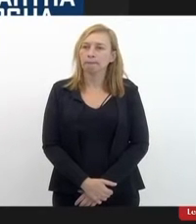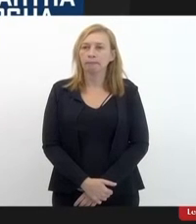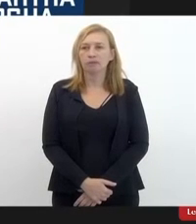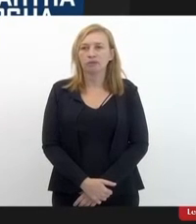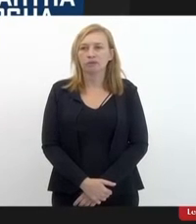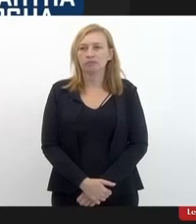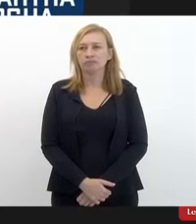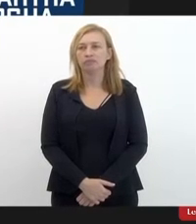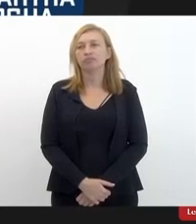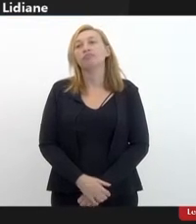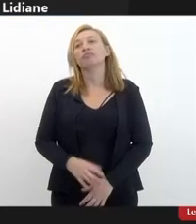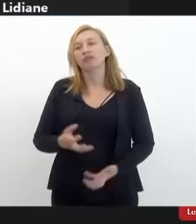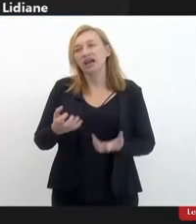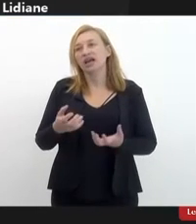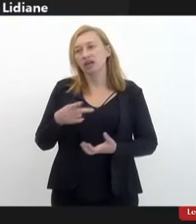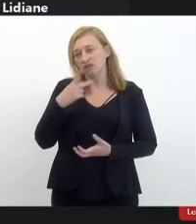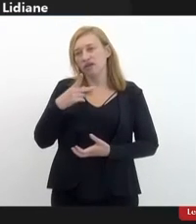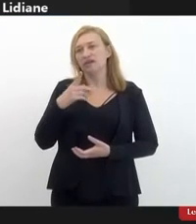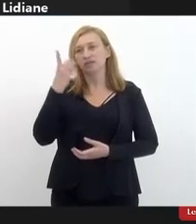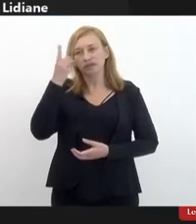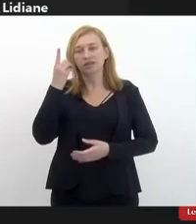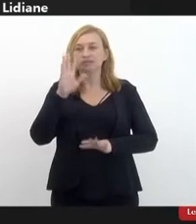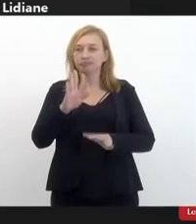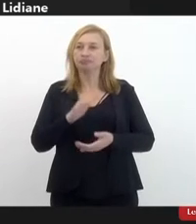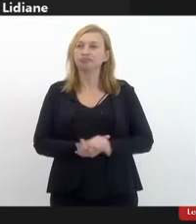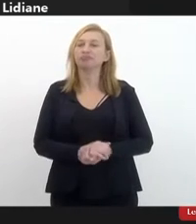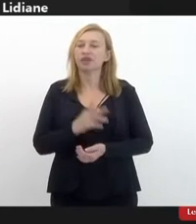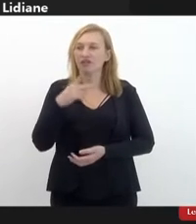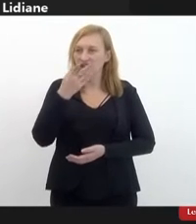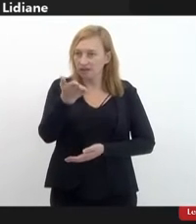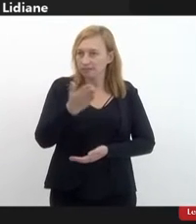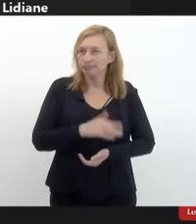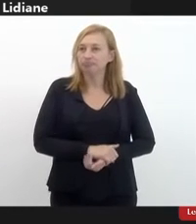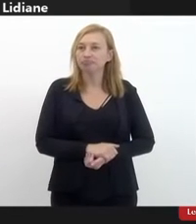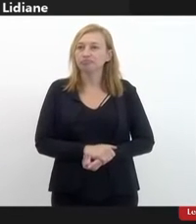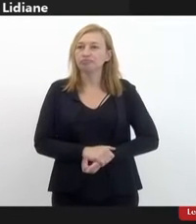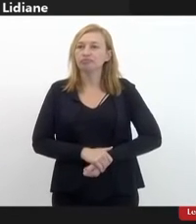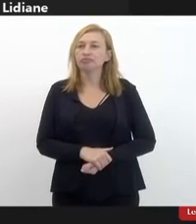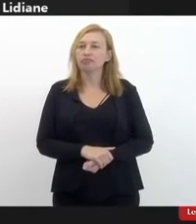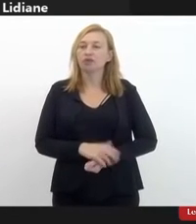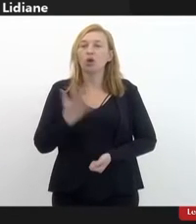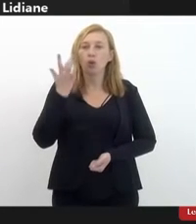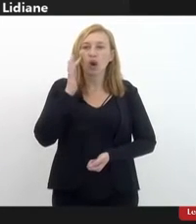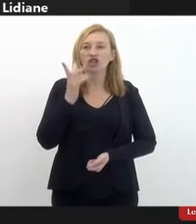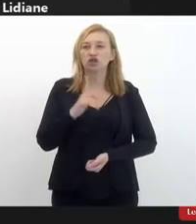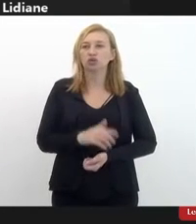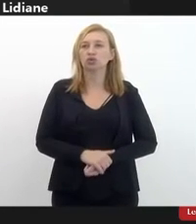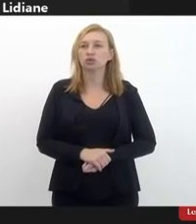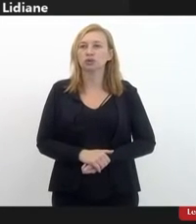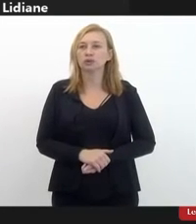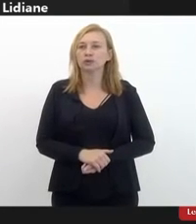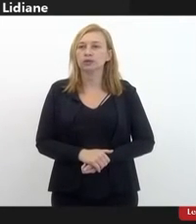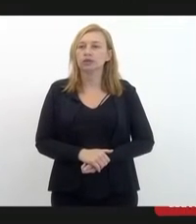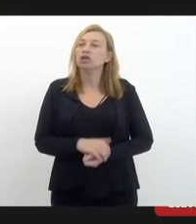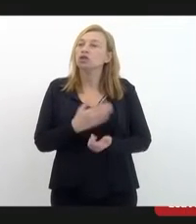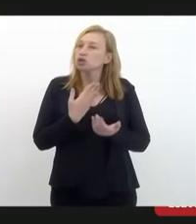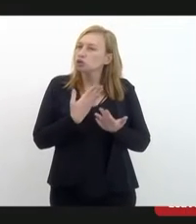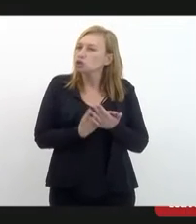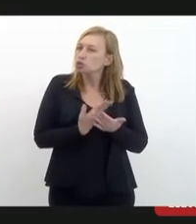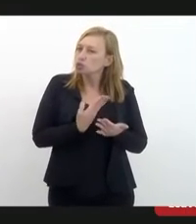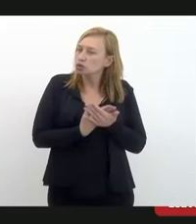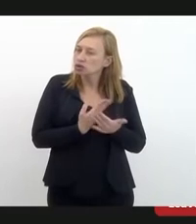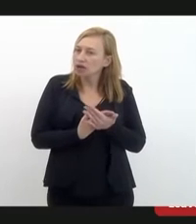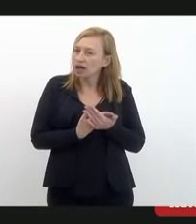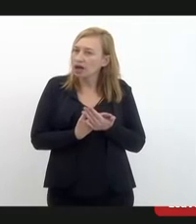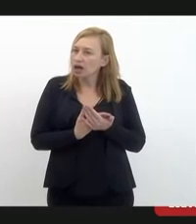É, eu acho que ela quer que eu fale, deputada. Eu falo, sim, vamos lá. Eu acho que a gente tem que estudar a maneira